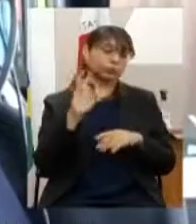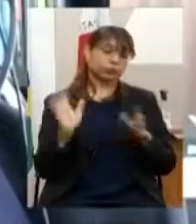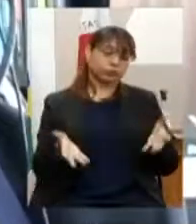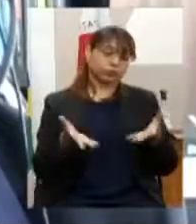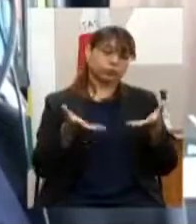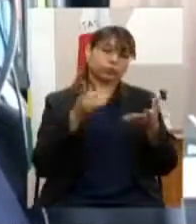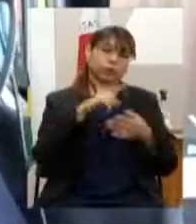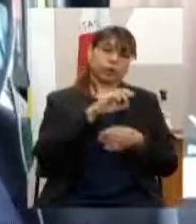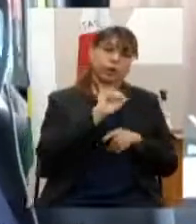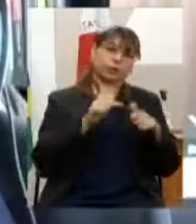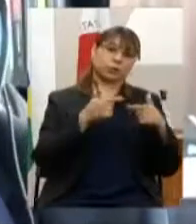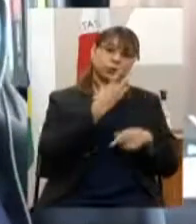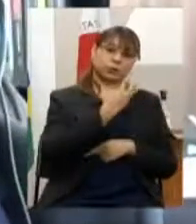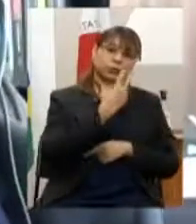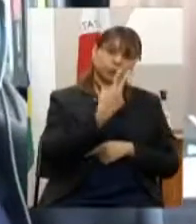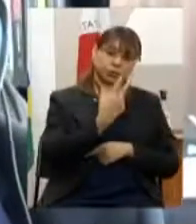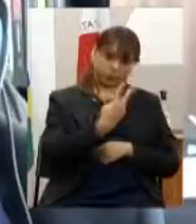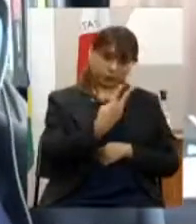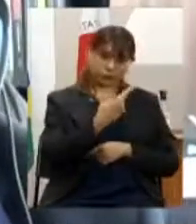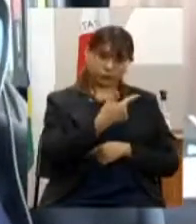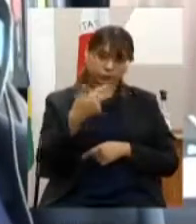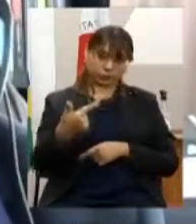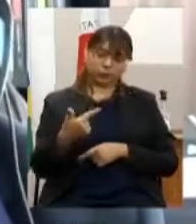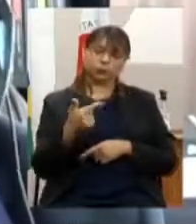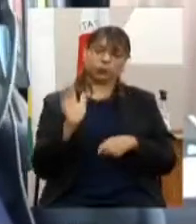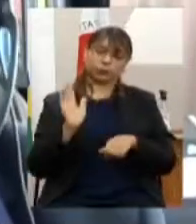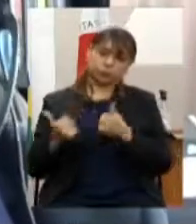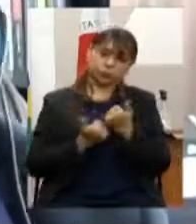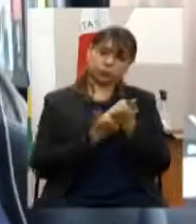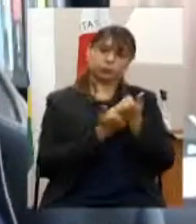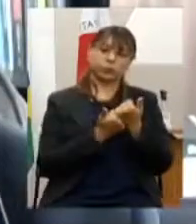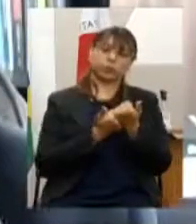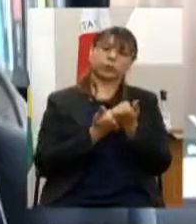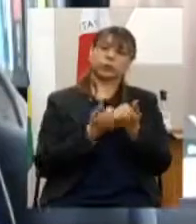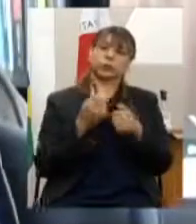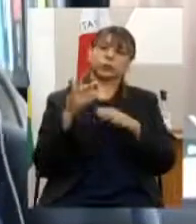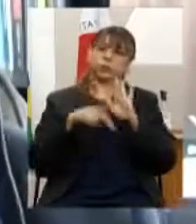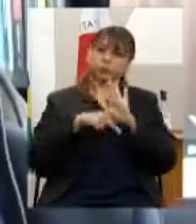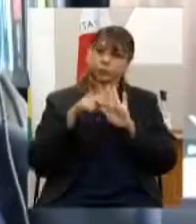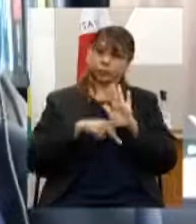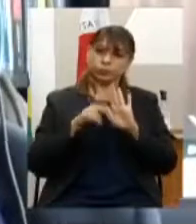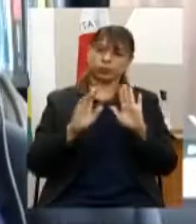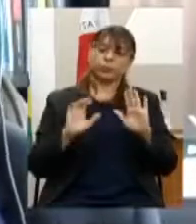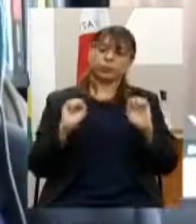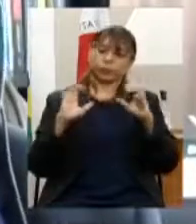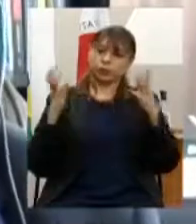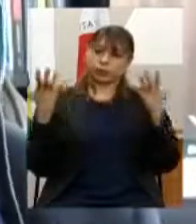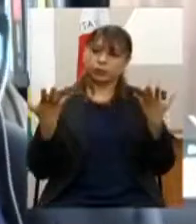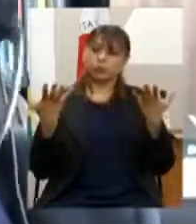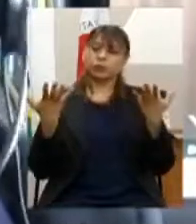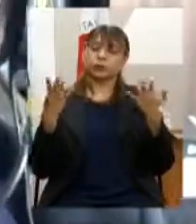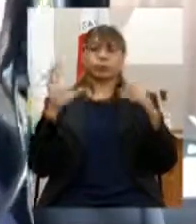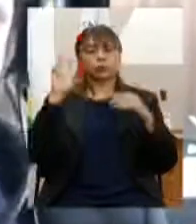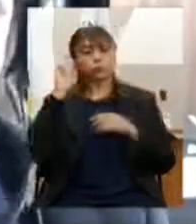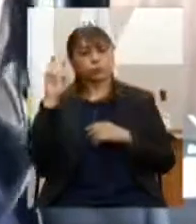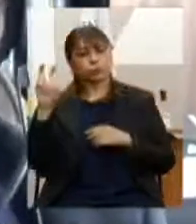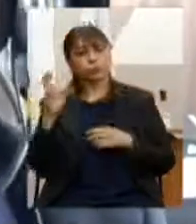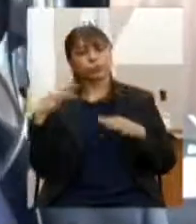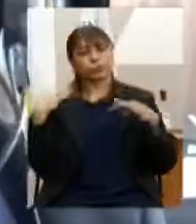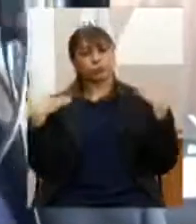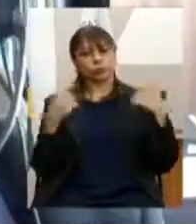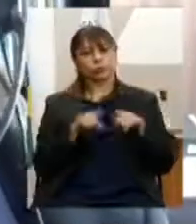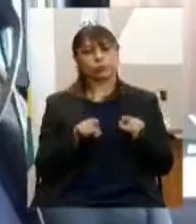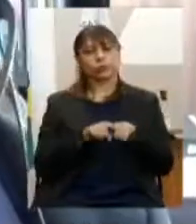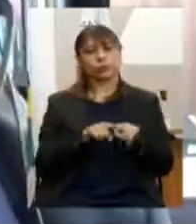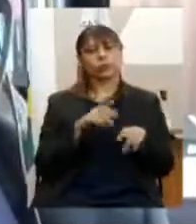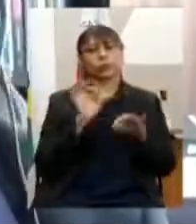4322 apoio a projetos culturais e turísticos executados por meios de parcerias do programa 056